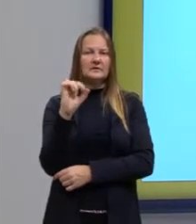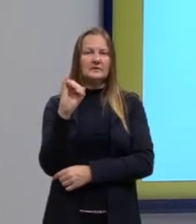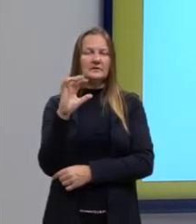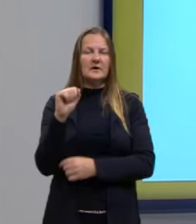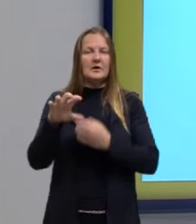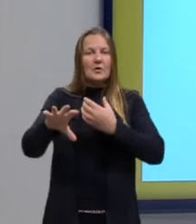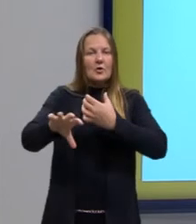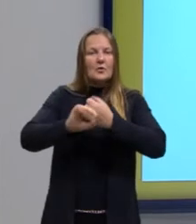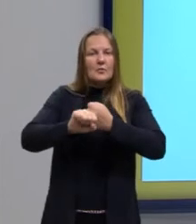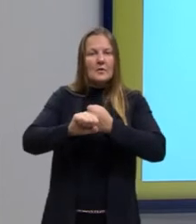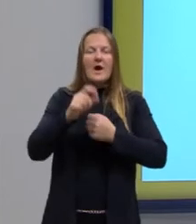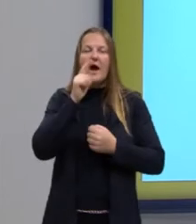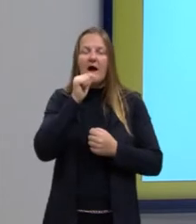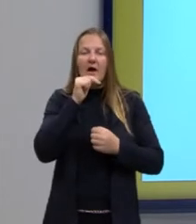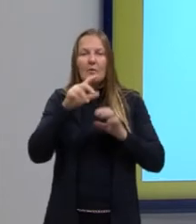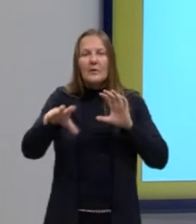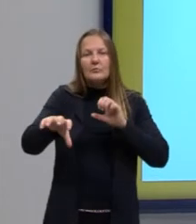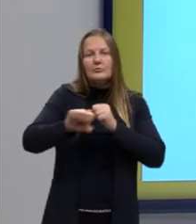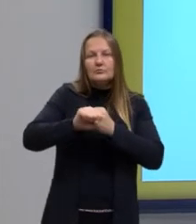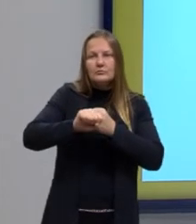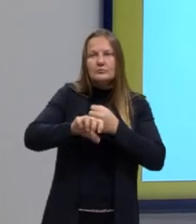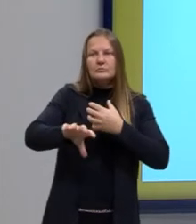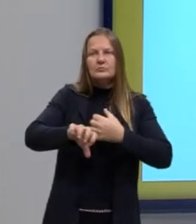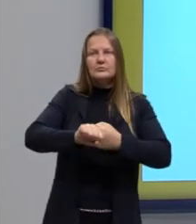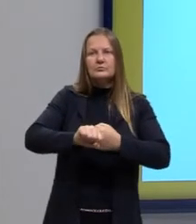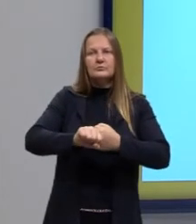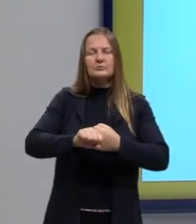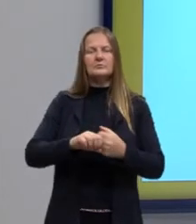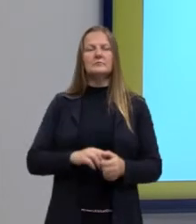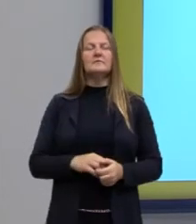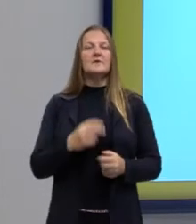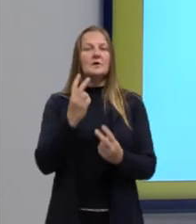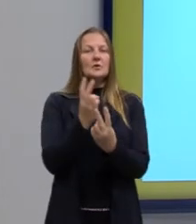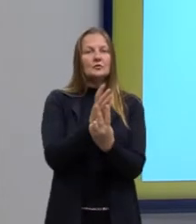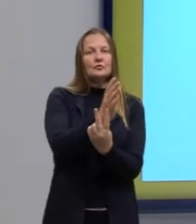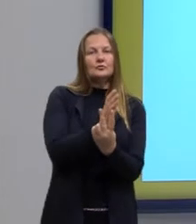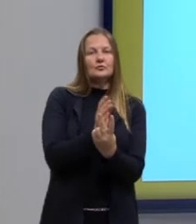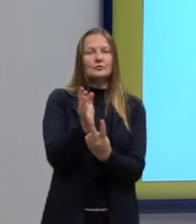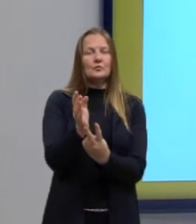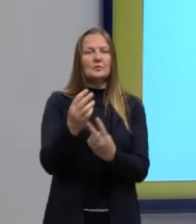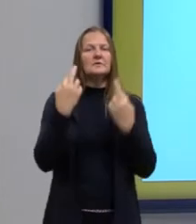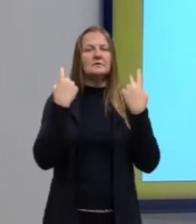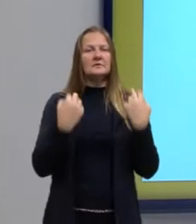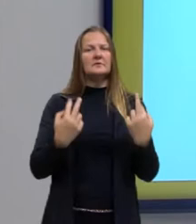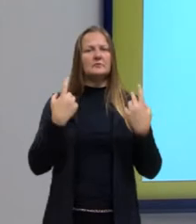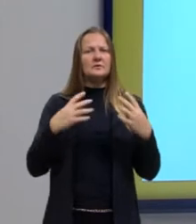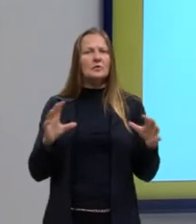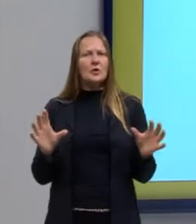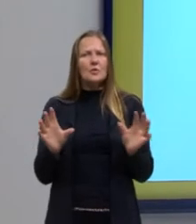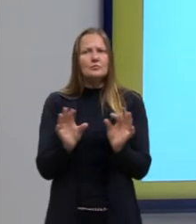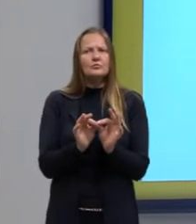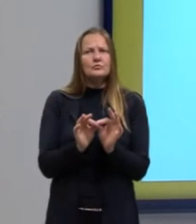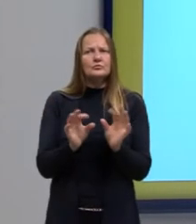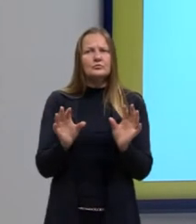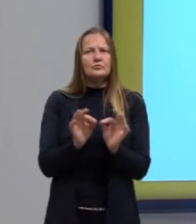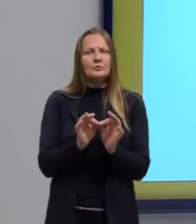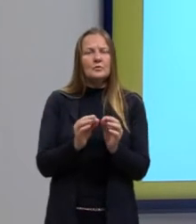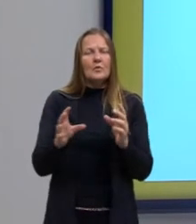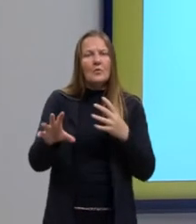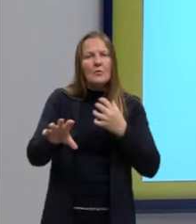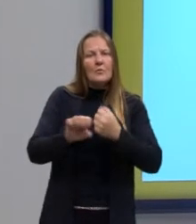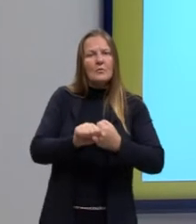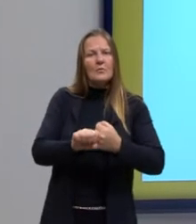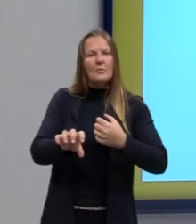atração à água. Então, essas duas partes naturalmente se ligam umas às